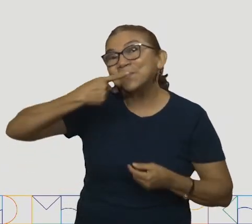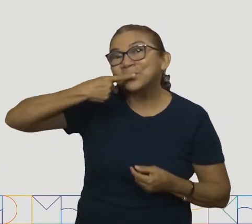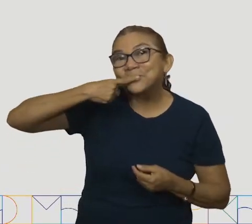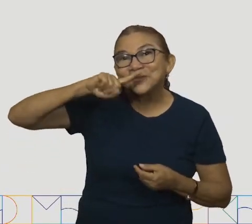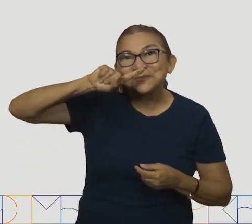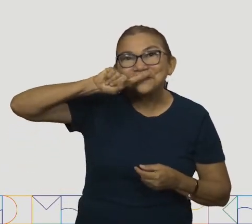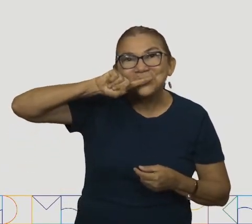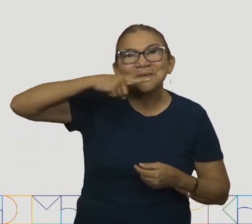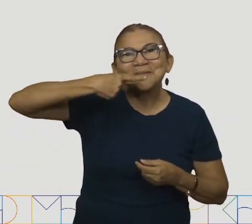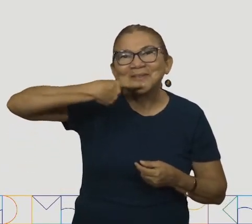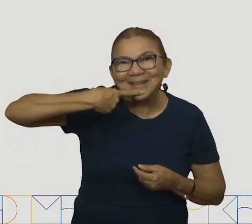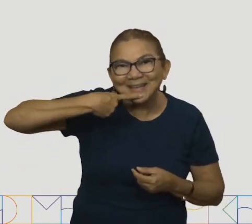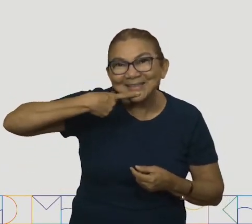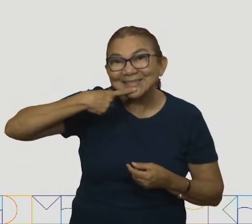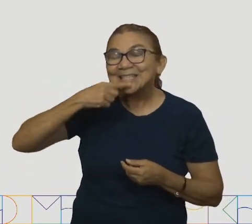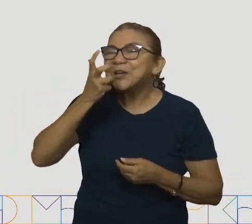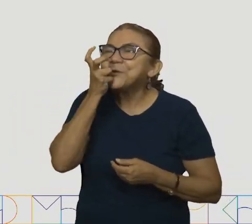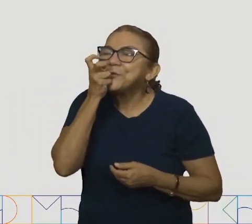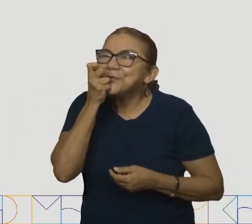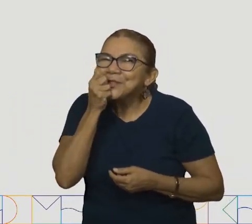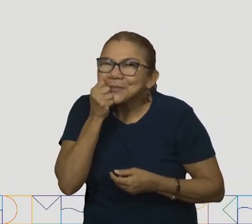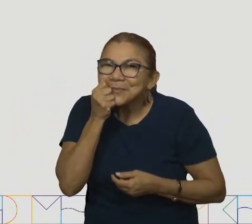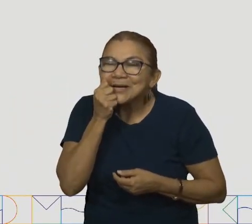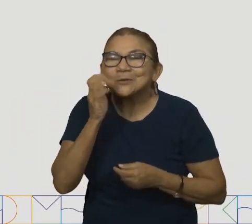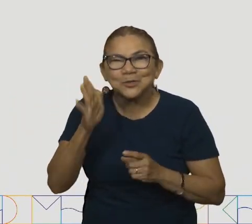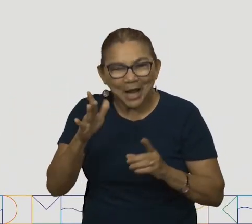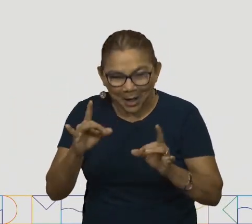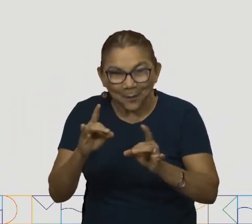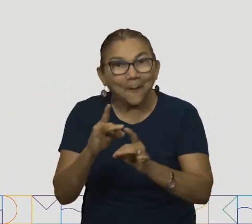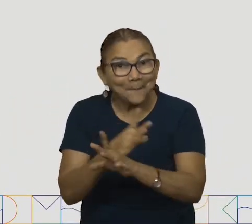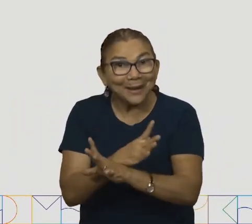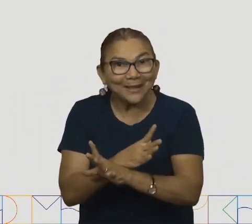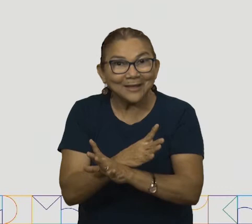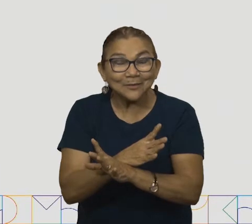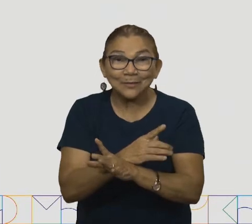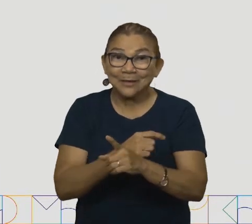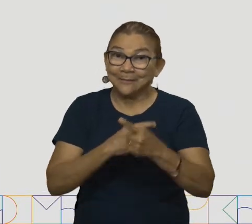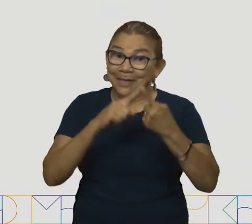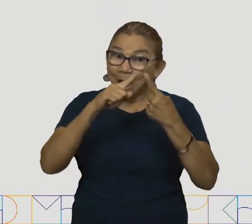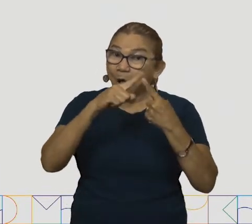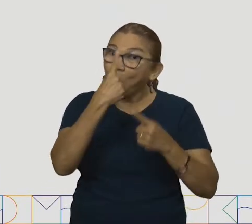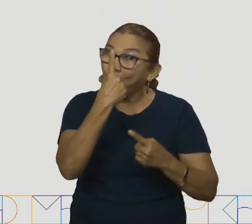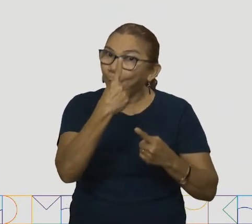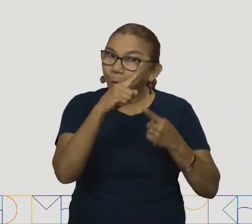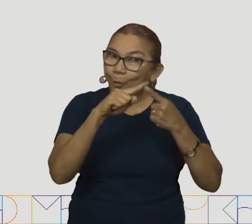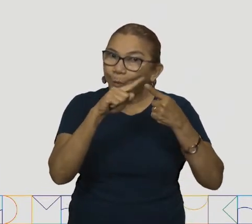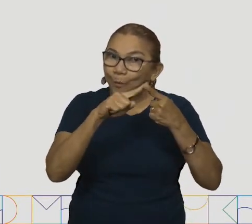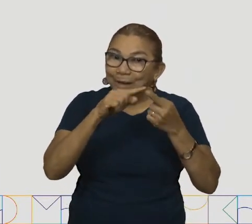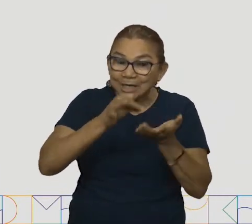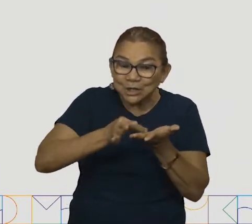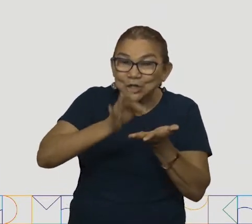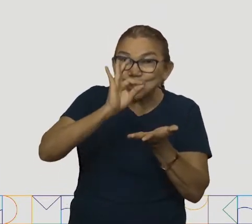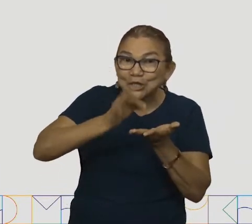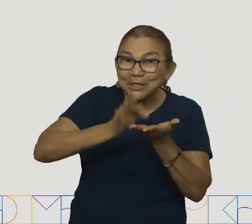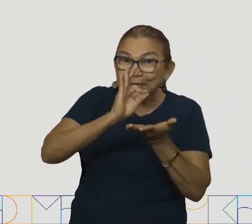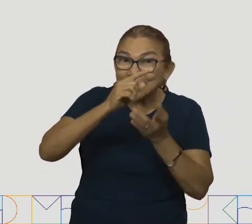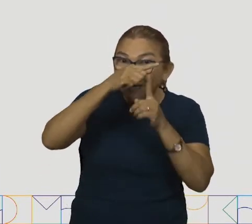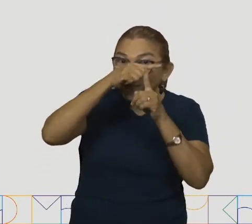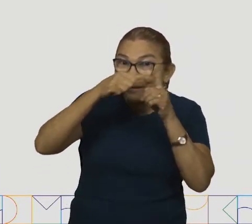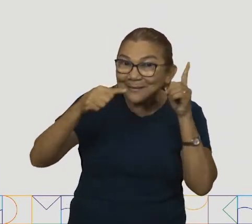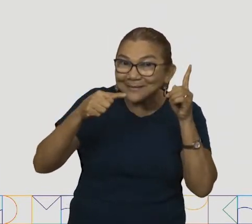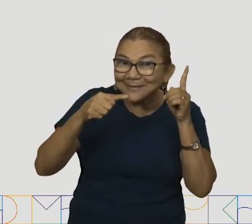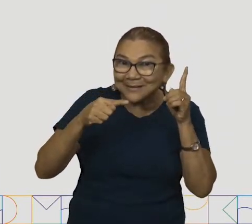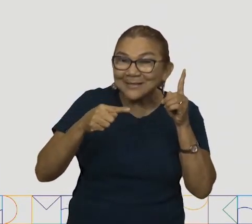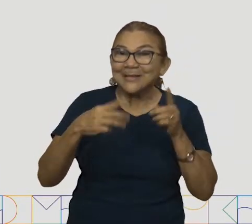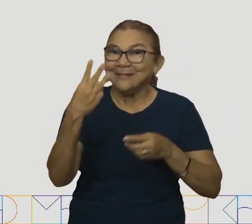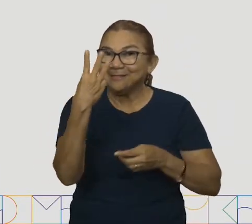limão, ele já está completinho com os nossos ingredientes. Uma e meia xícara de chá de limão. Três xícaras